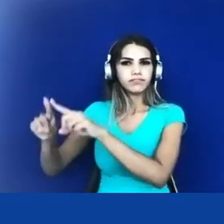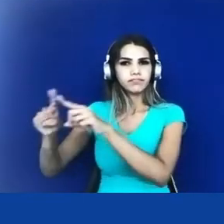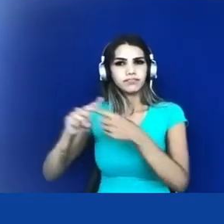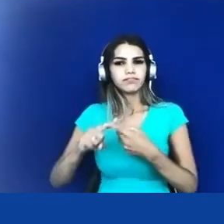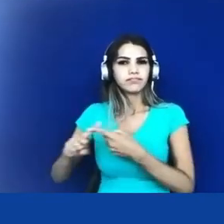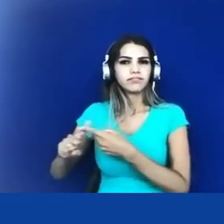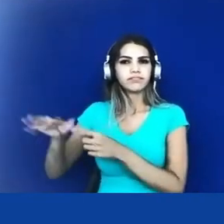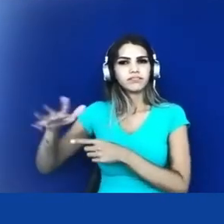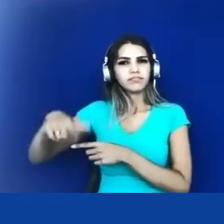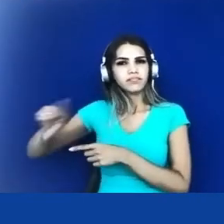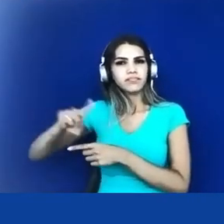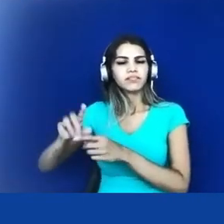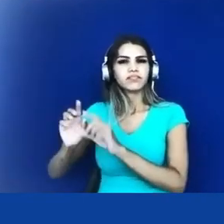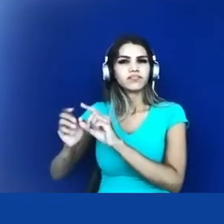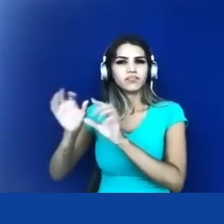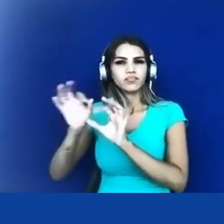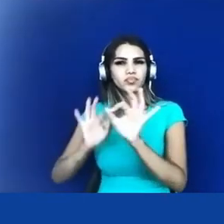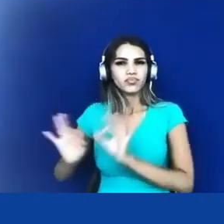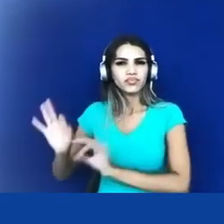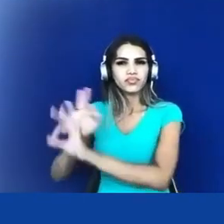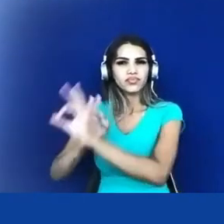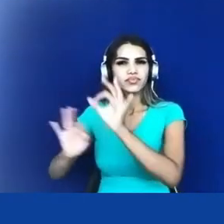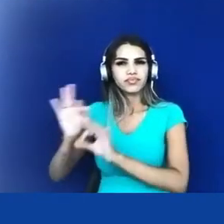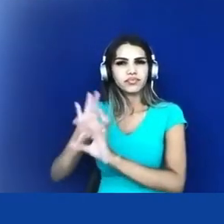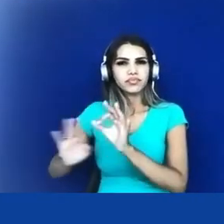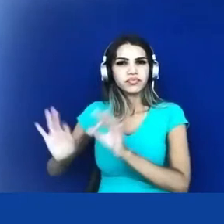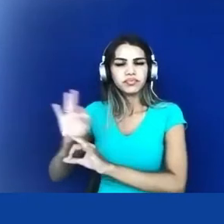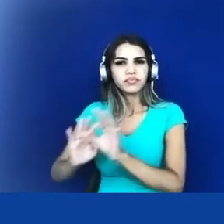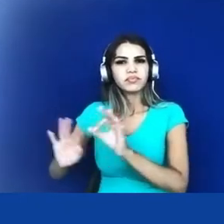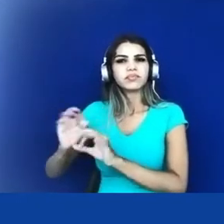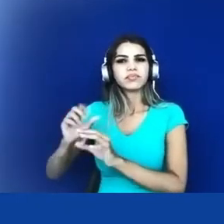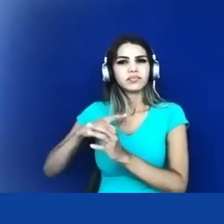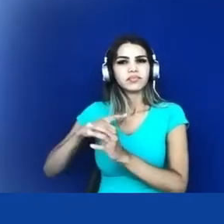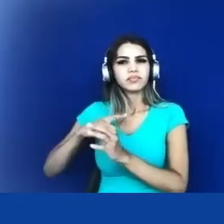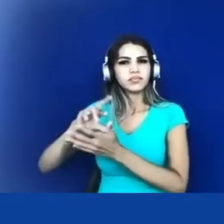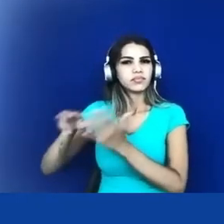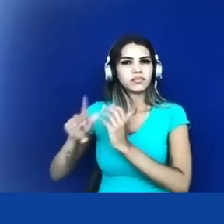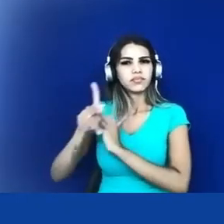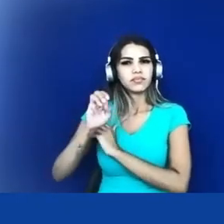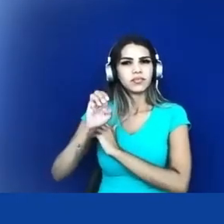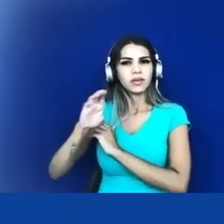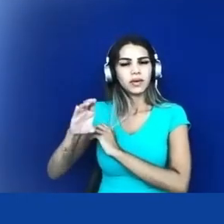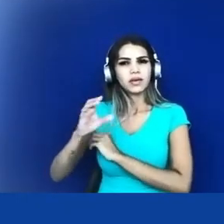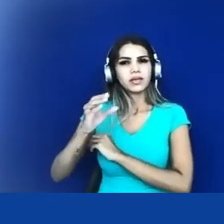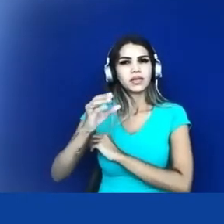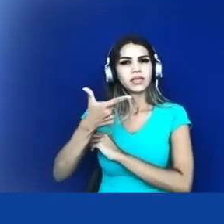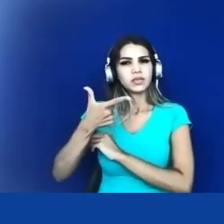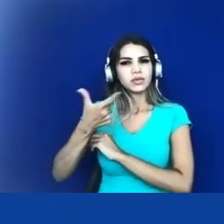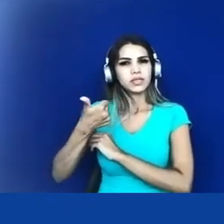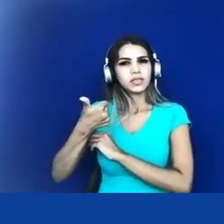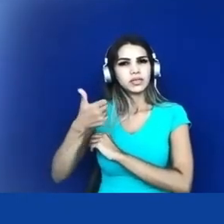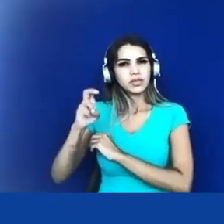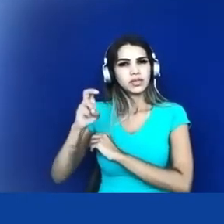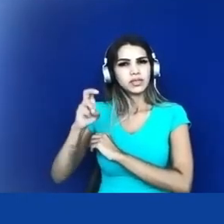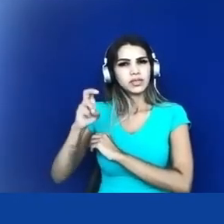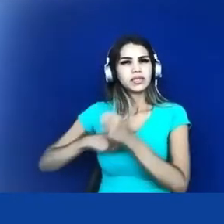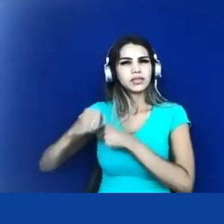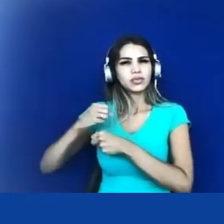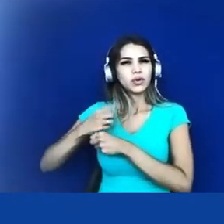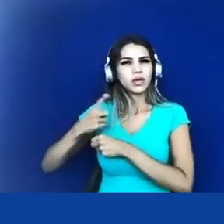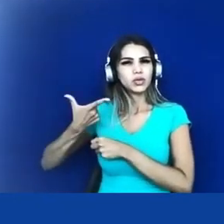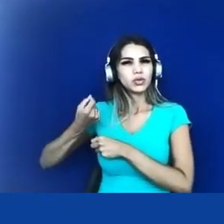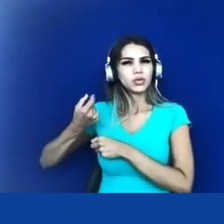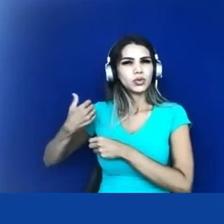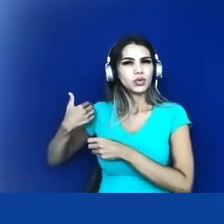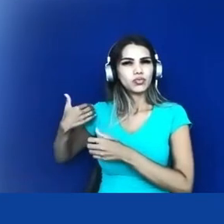costurado entre si e que são várias a PEC 215 que é desde o ano dois mil aí quer retirar do